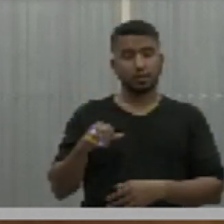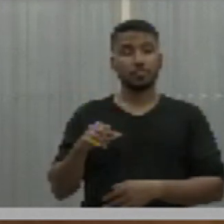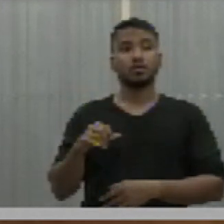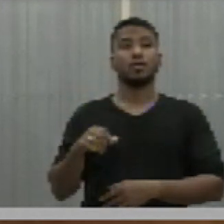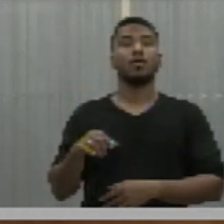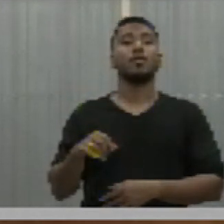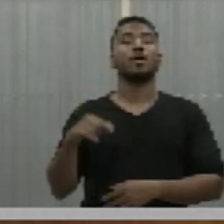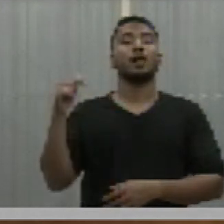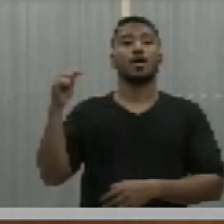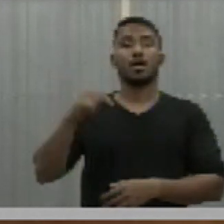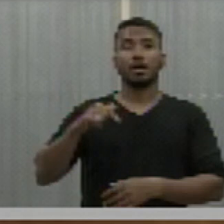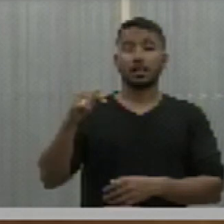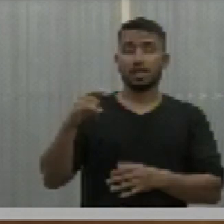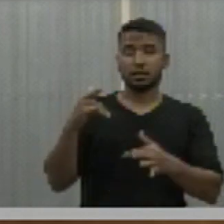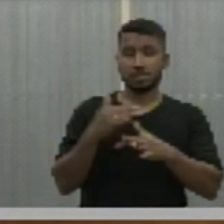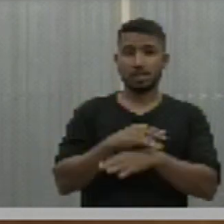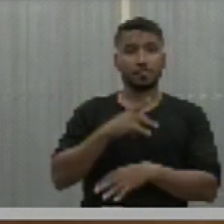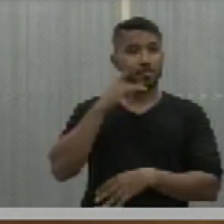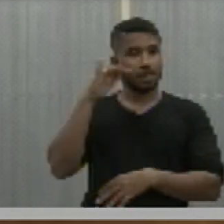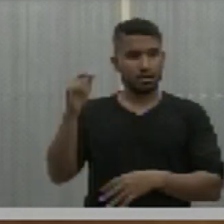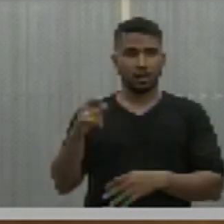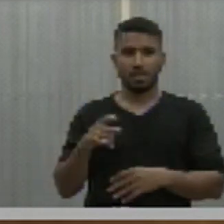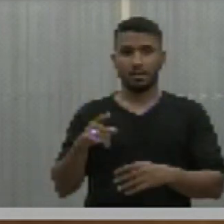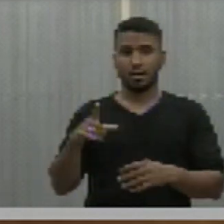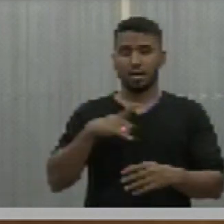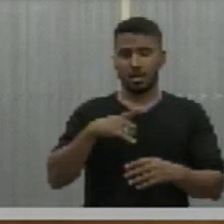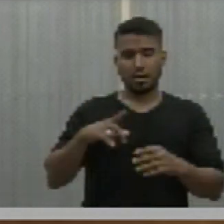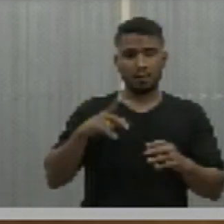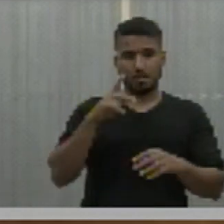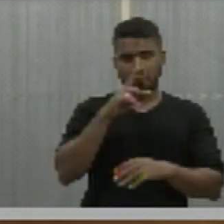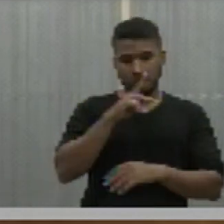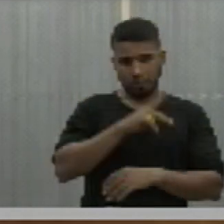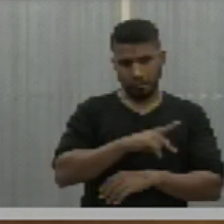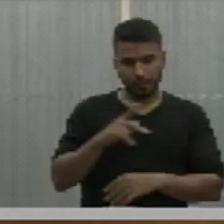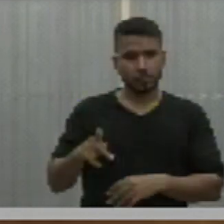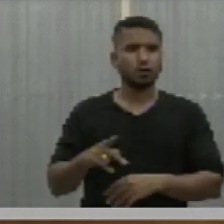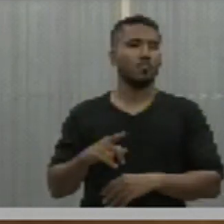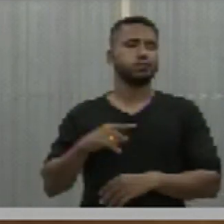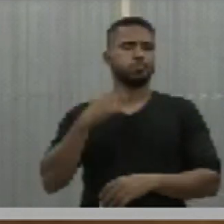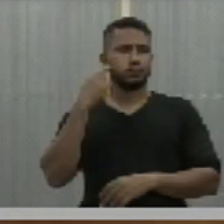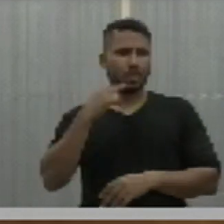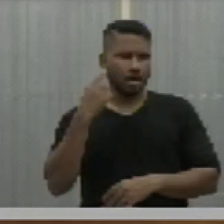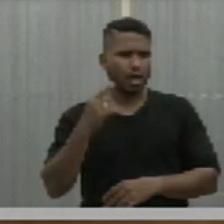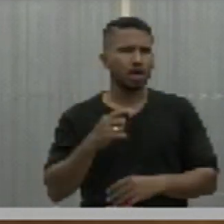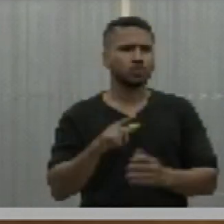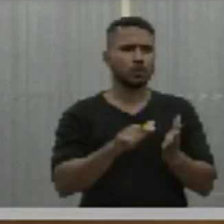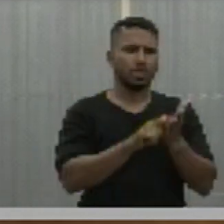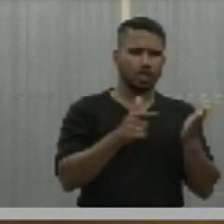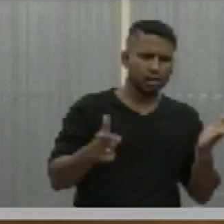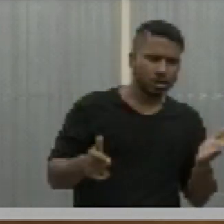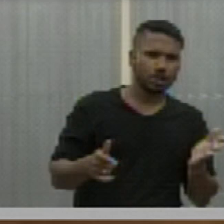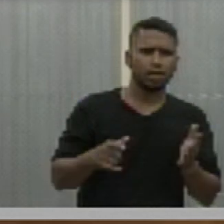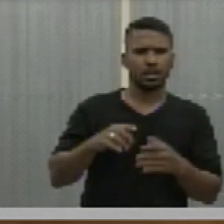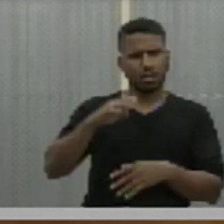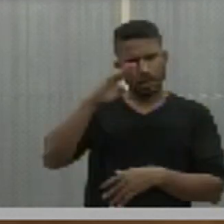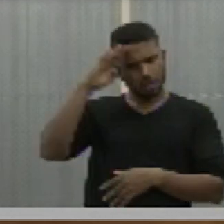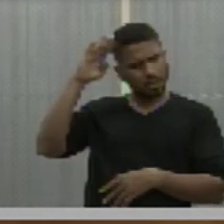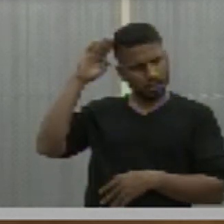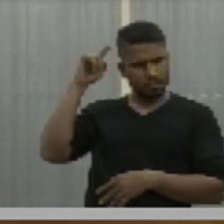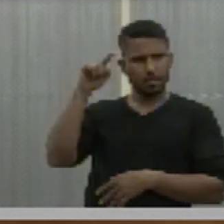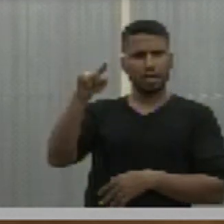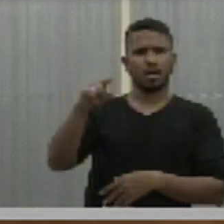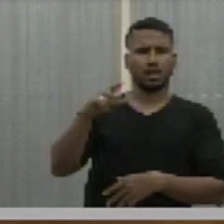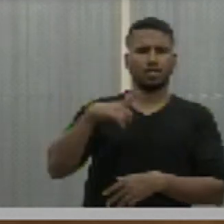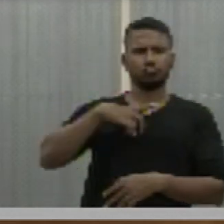Parnaíba. O industrial, o professor, o historiador, o advogado, o jornalista, acadêmico, um homem íntegro, humano que trilhou a